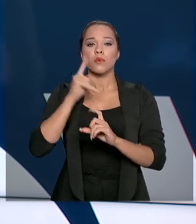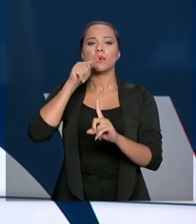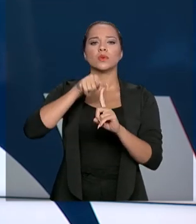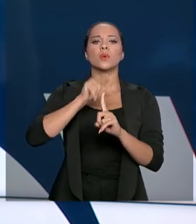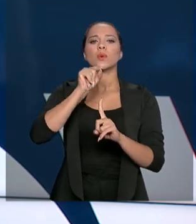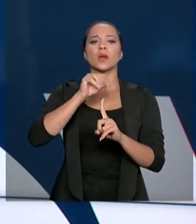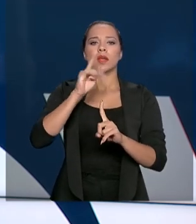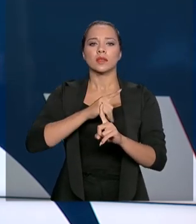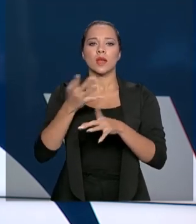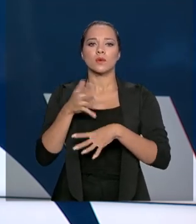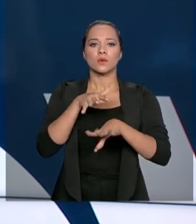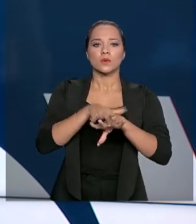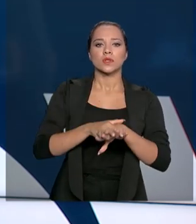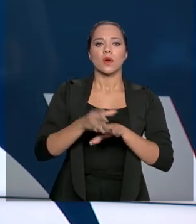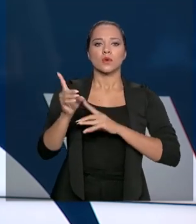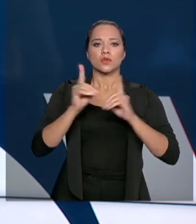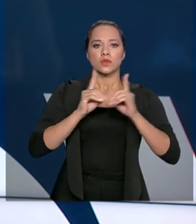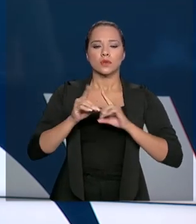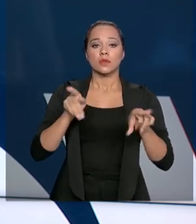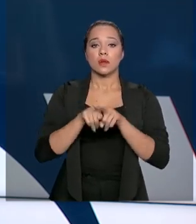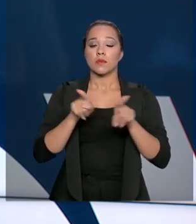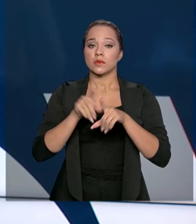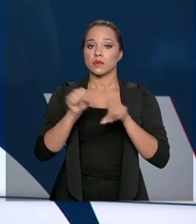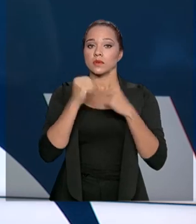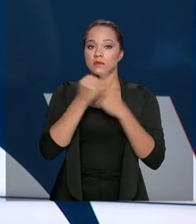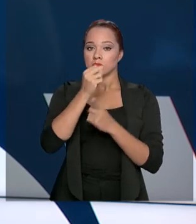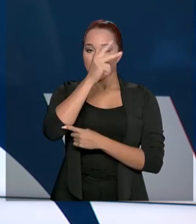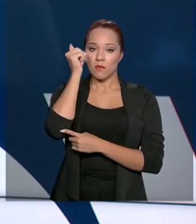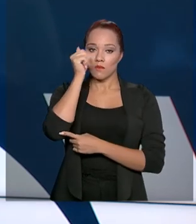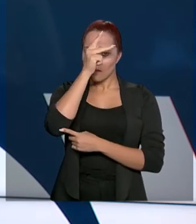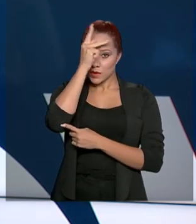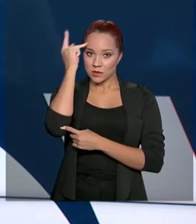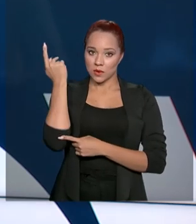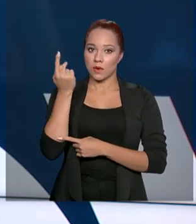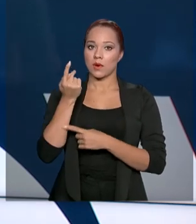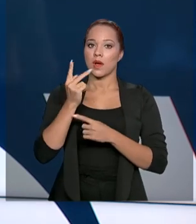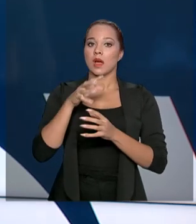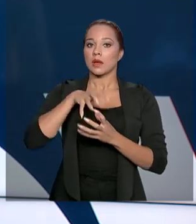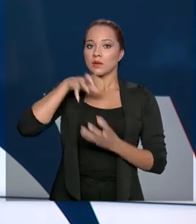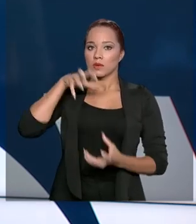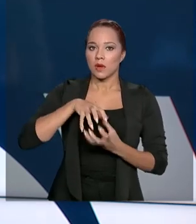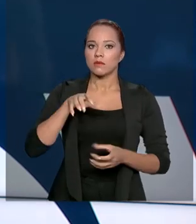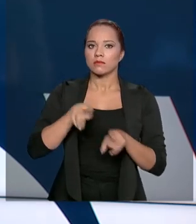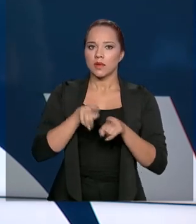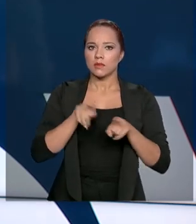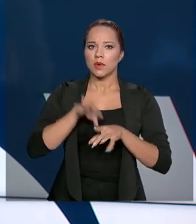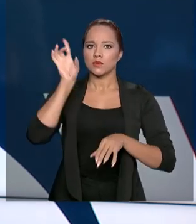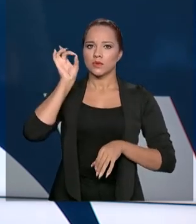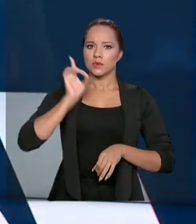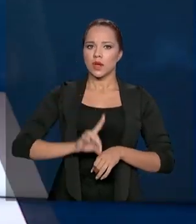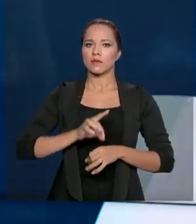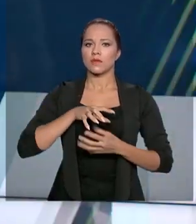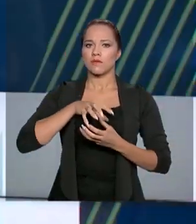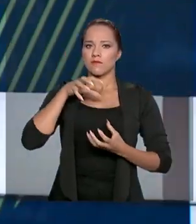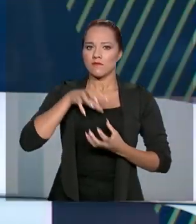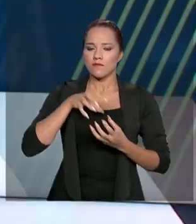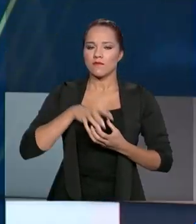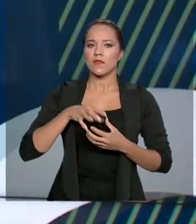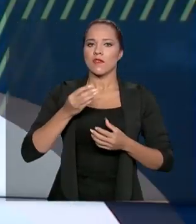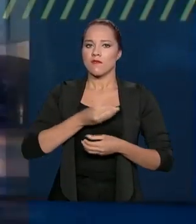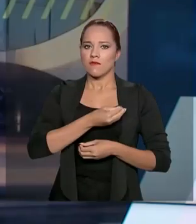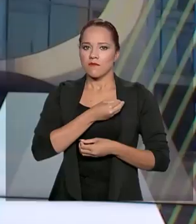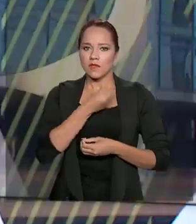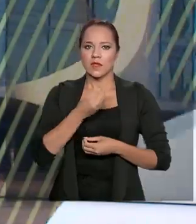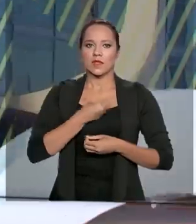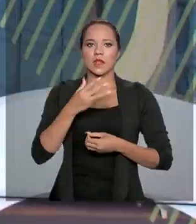estão a inclusão digital e social da pessoa idosa e a promoção do direito ao envelhecimento ativo e saudável. Já contam com o